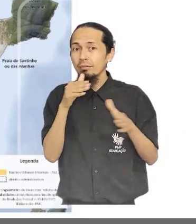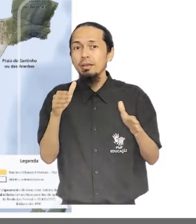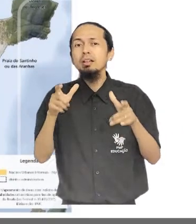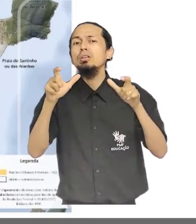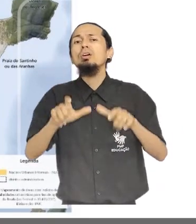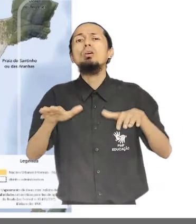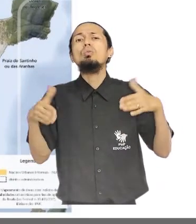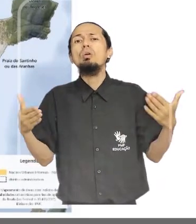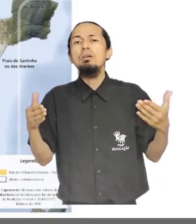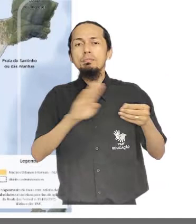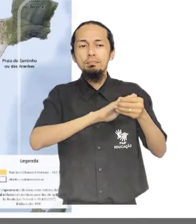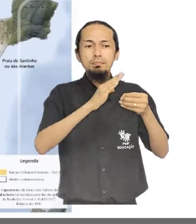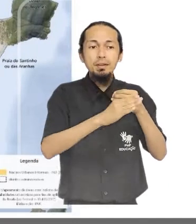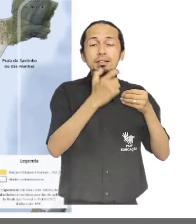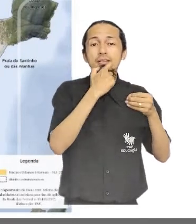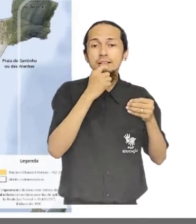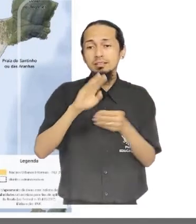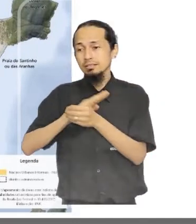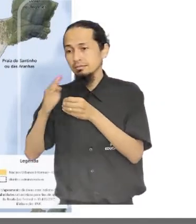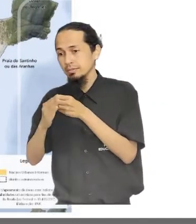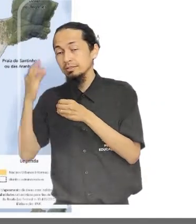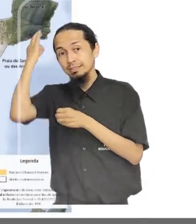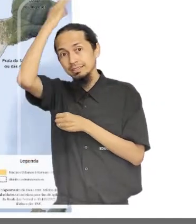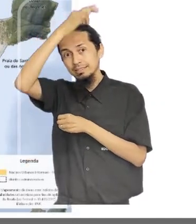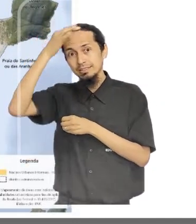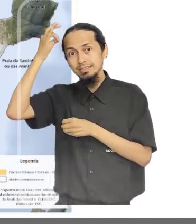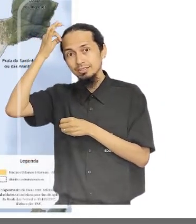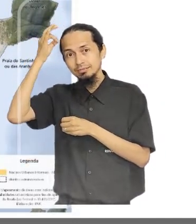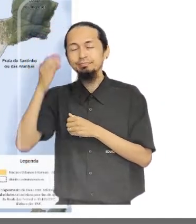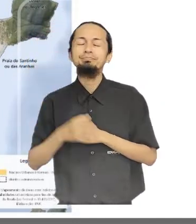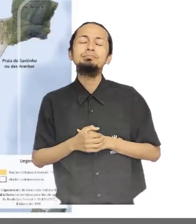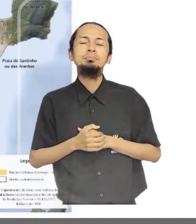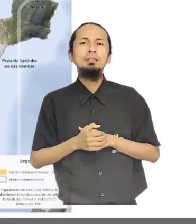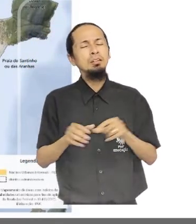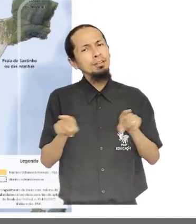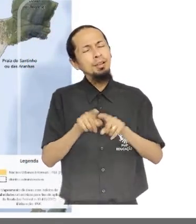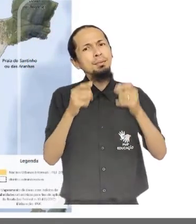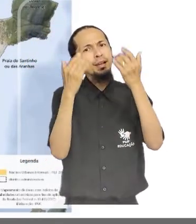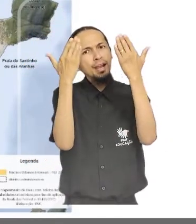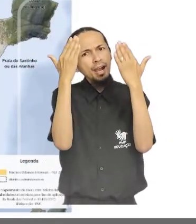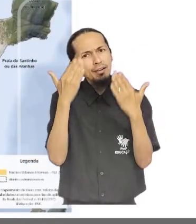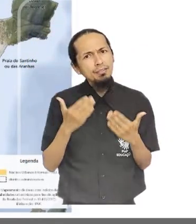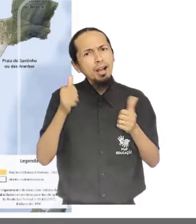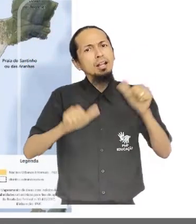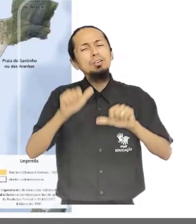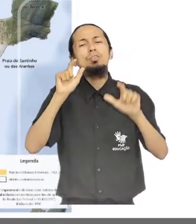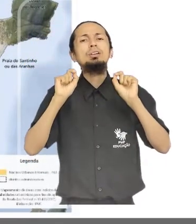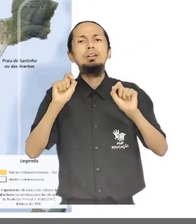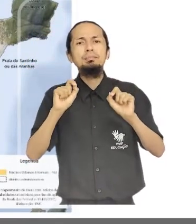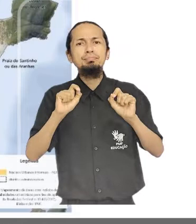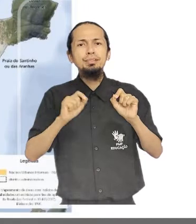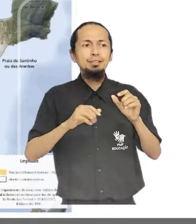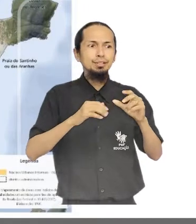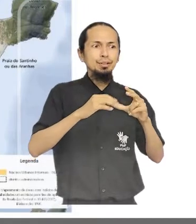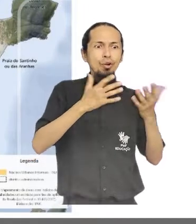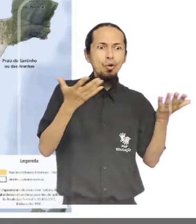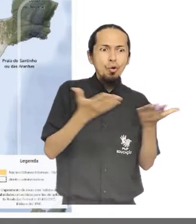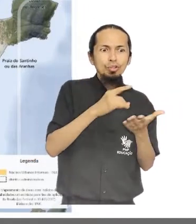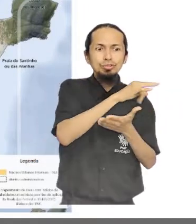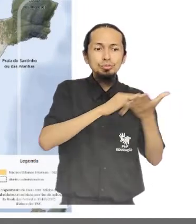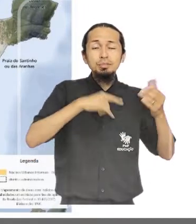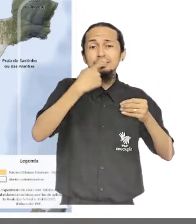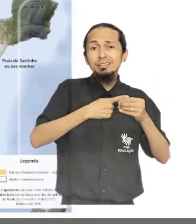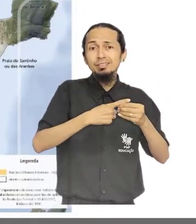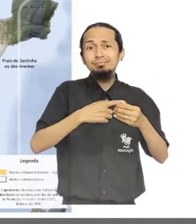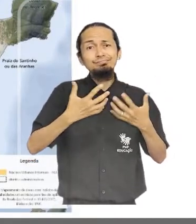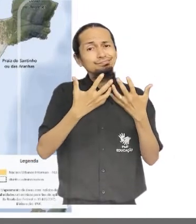Vermelho, envolve as localidades de Ingleses e Santinho. Avaliou-se também como o plano diretor atual tem sido